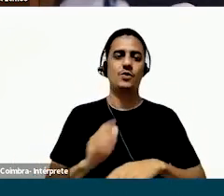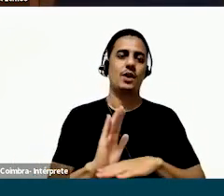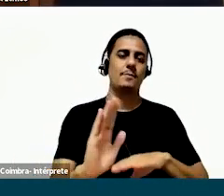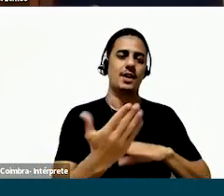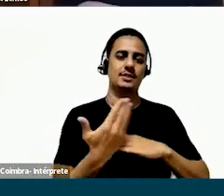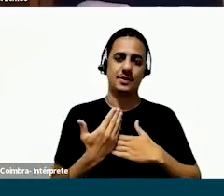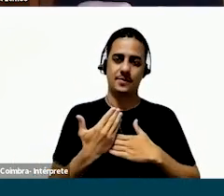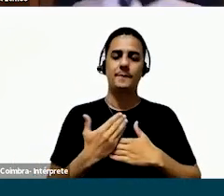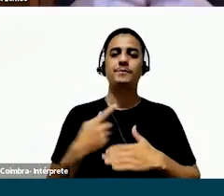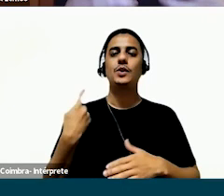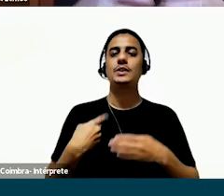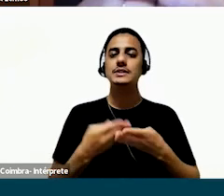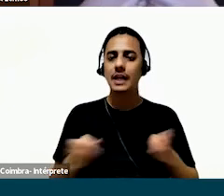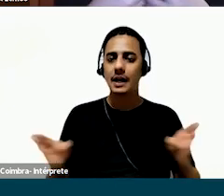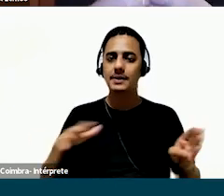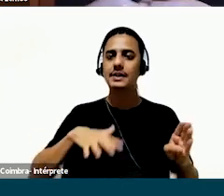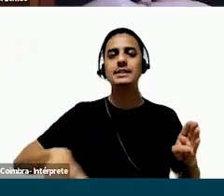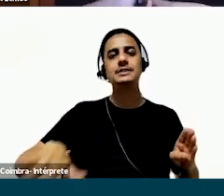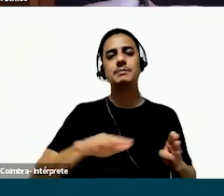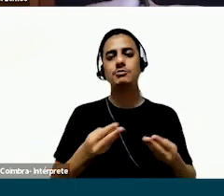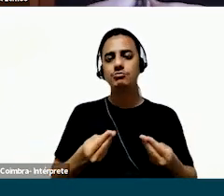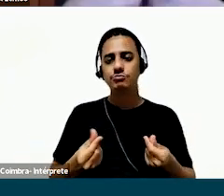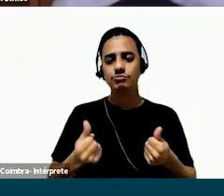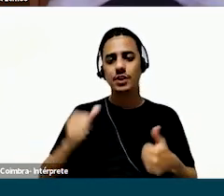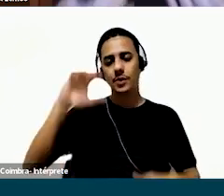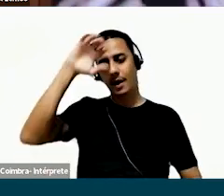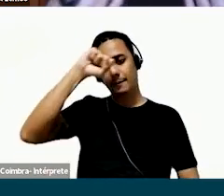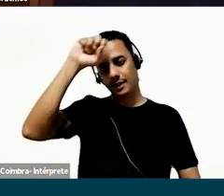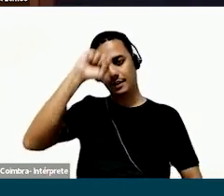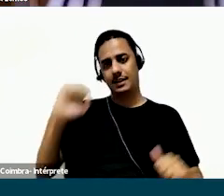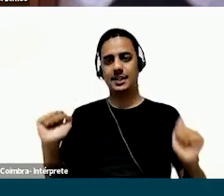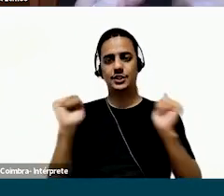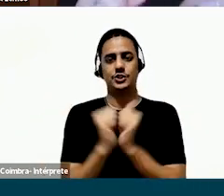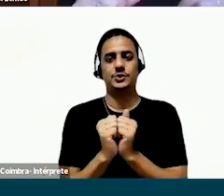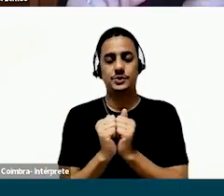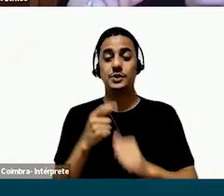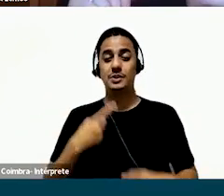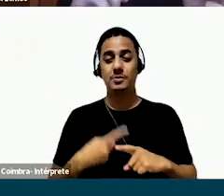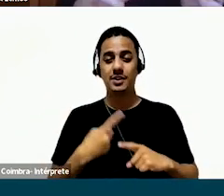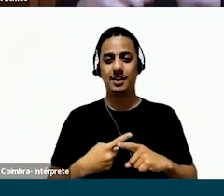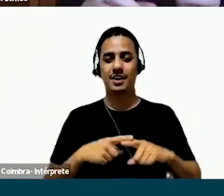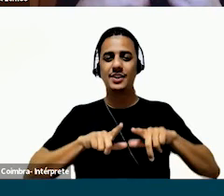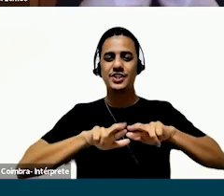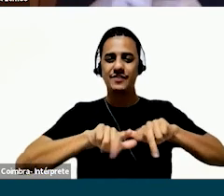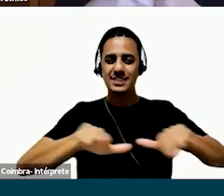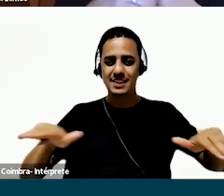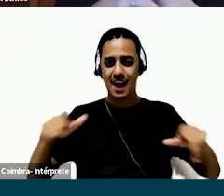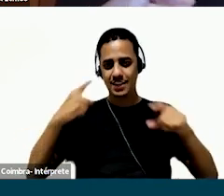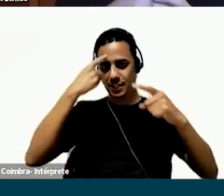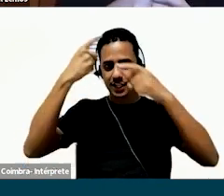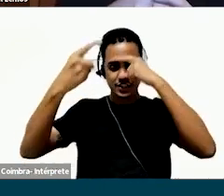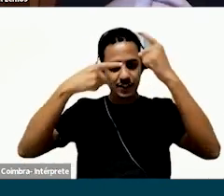um espaço real para a colaboração. Aí sim, a gente está abrindo um espaço que ele é genuíno para a gente aprender juntos. Porque essa